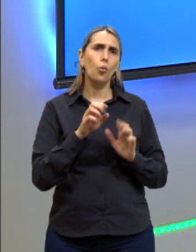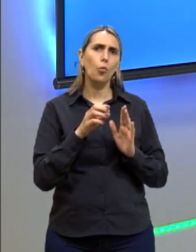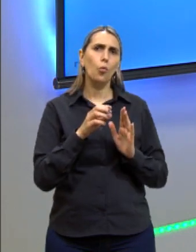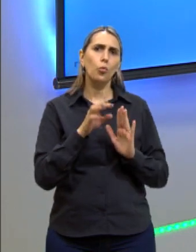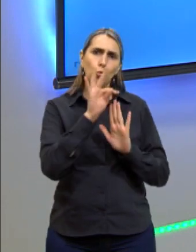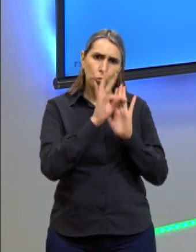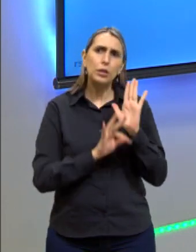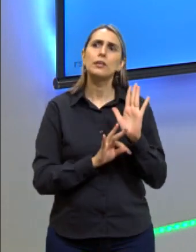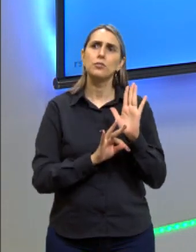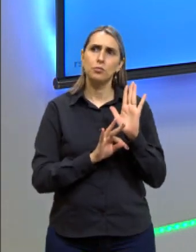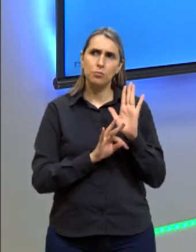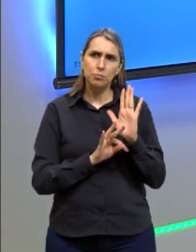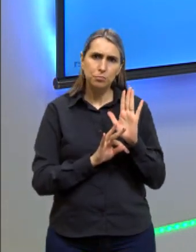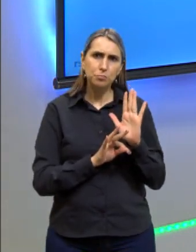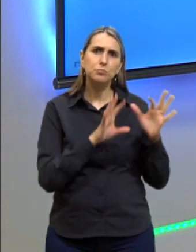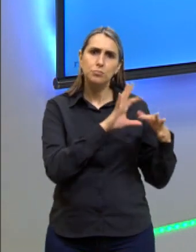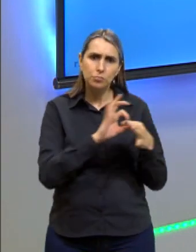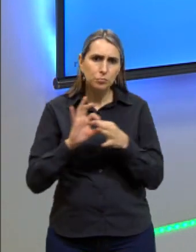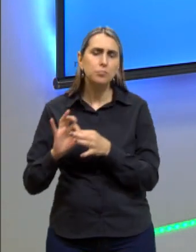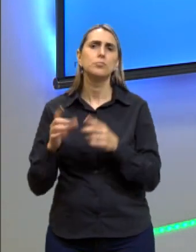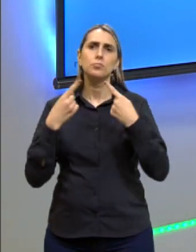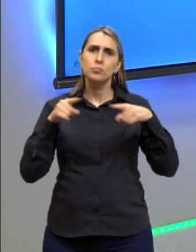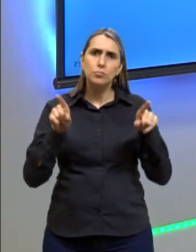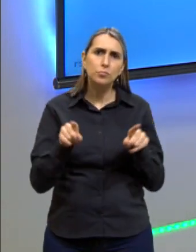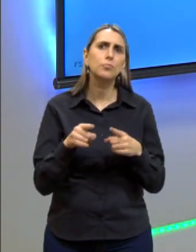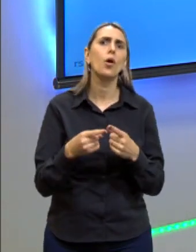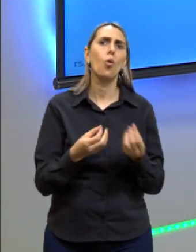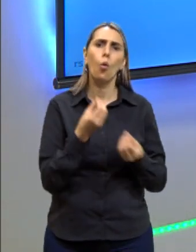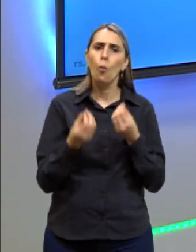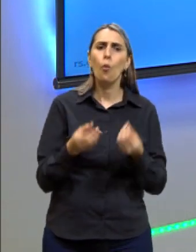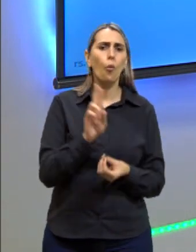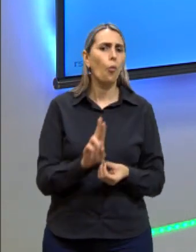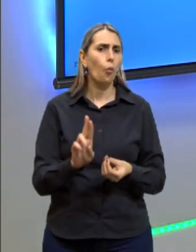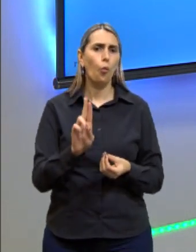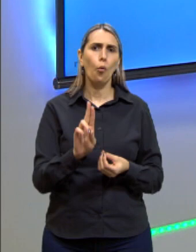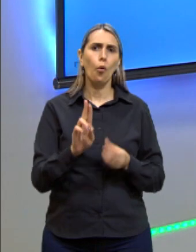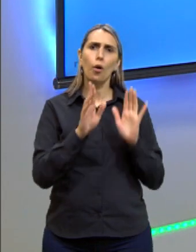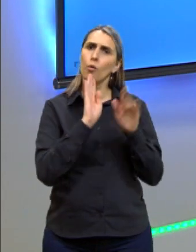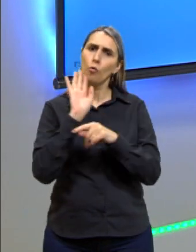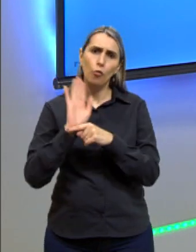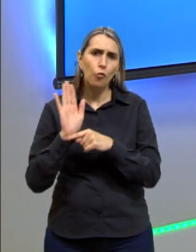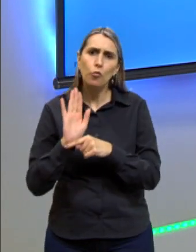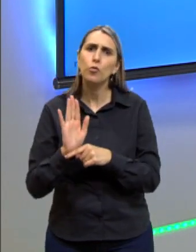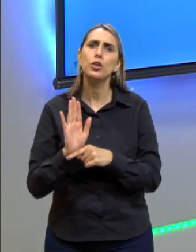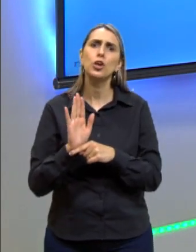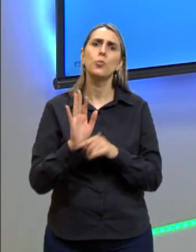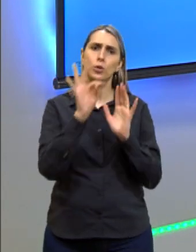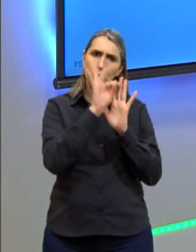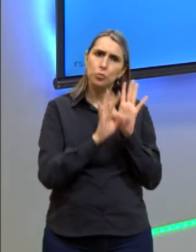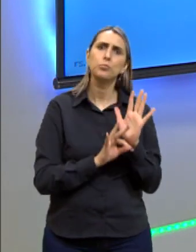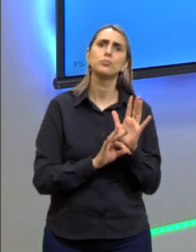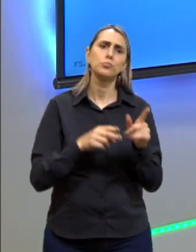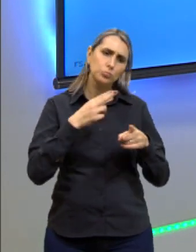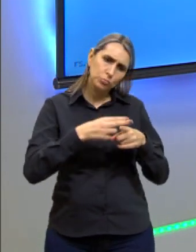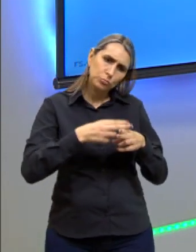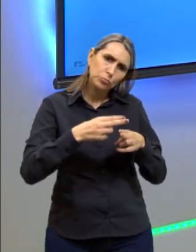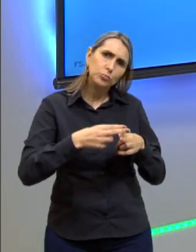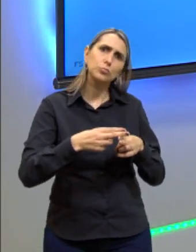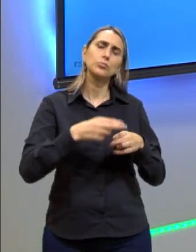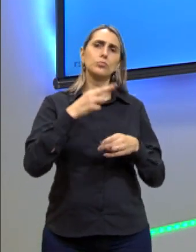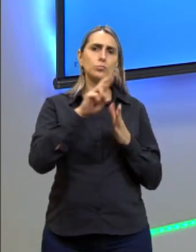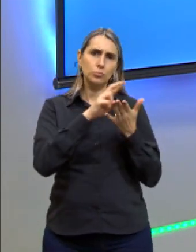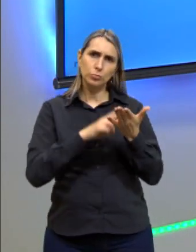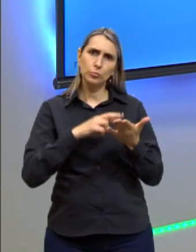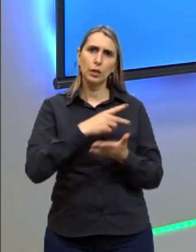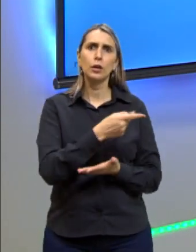repertório, como aplicar música, como aplicar filme, como aplicar série na redação de vocês.